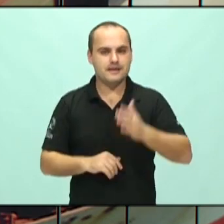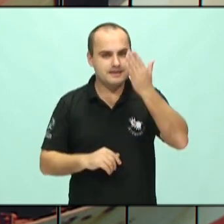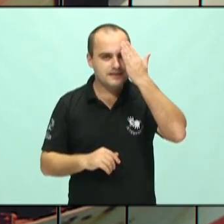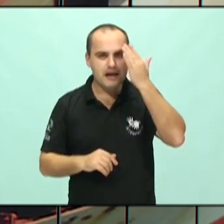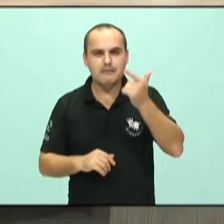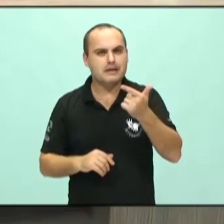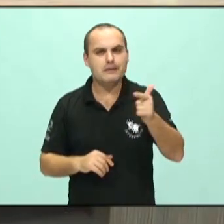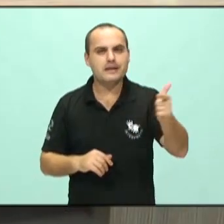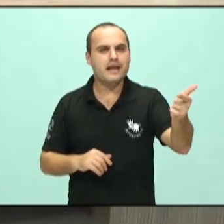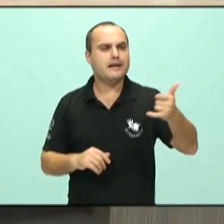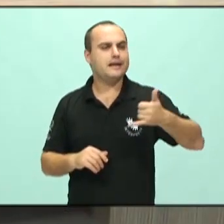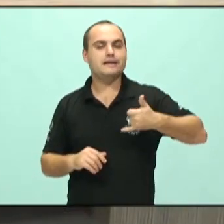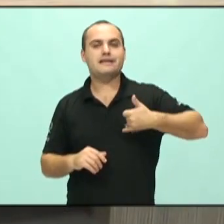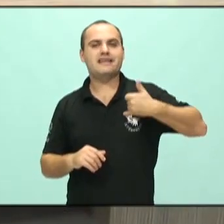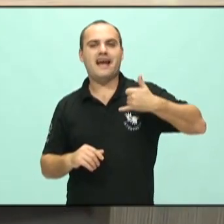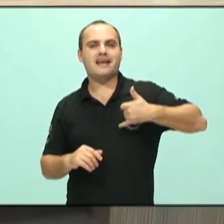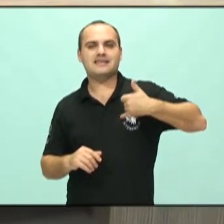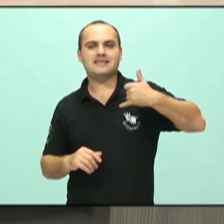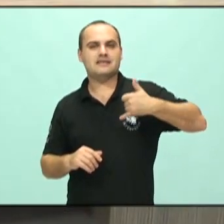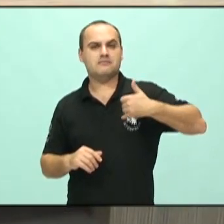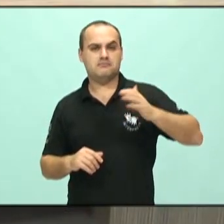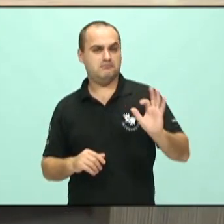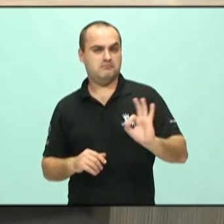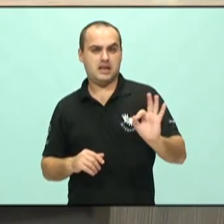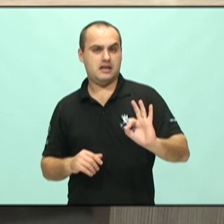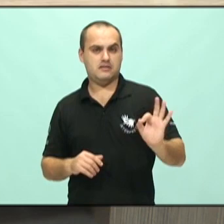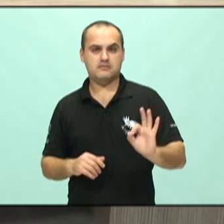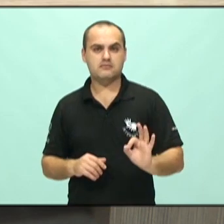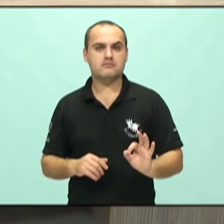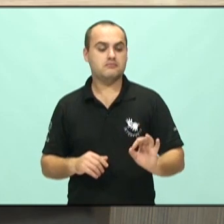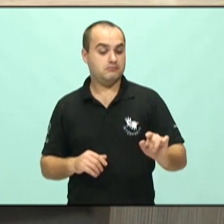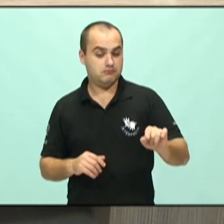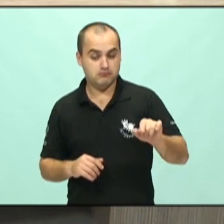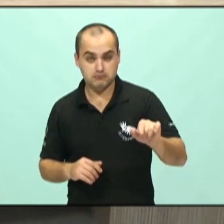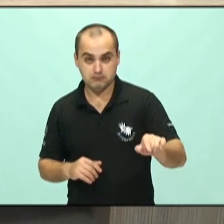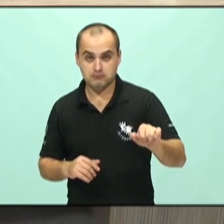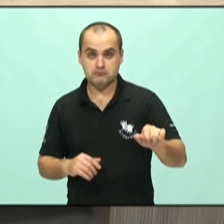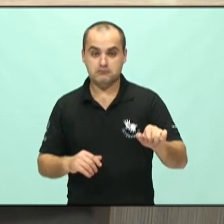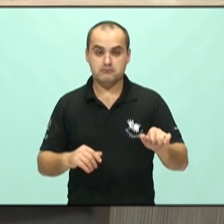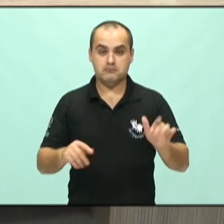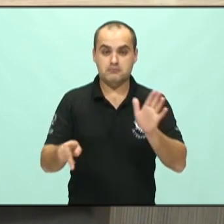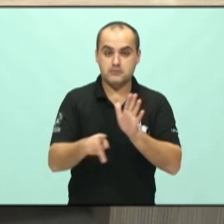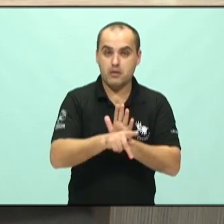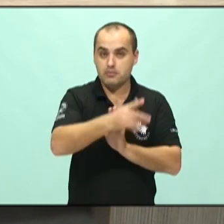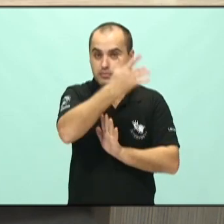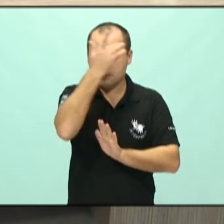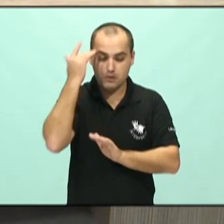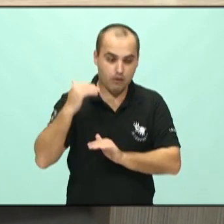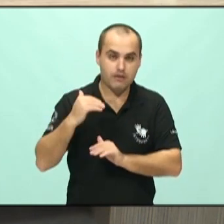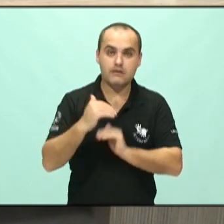etária específica, ela vai atingir a classe que produz, a classe produtiva.